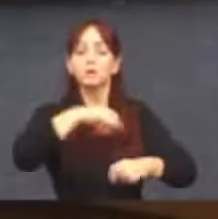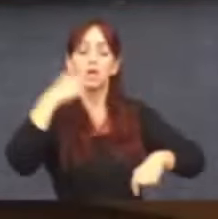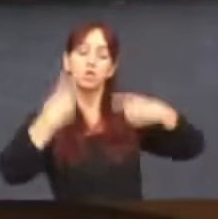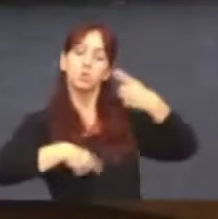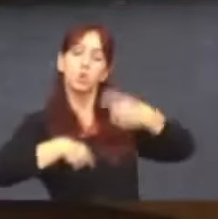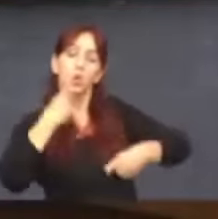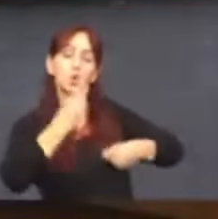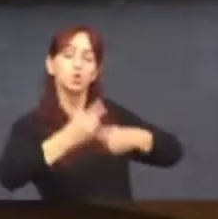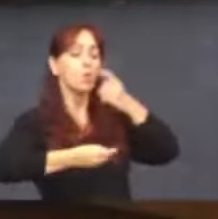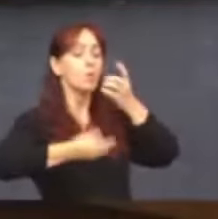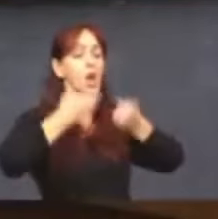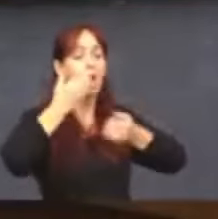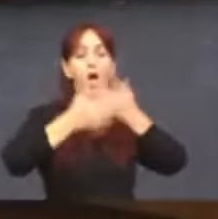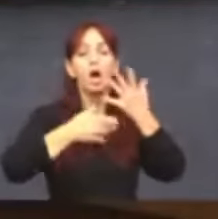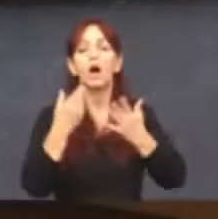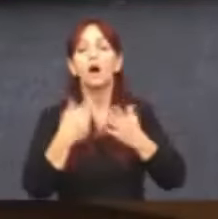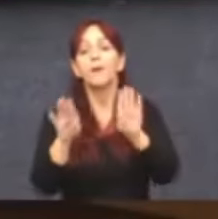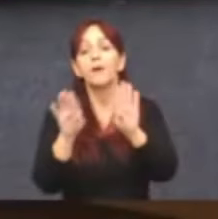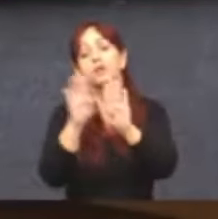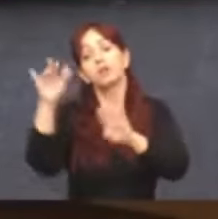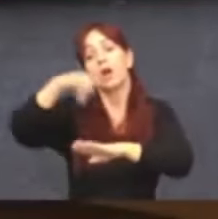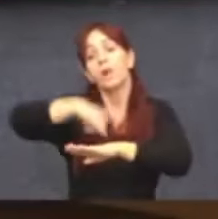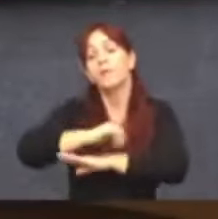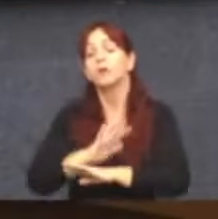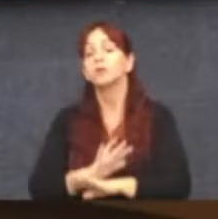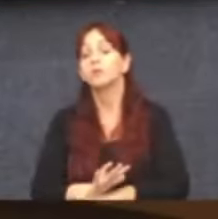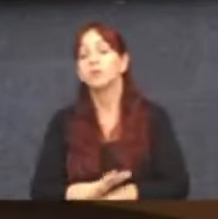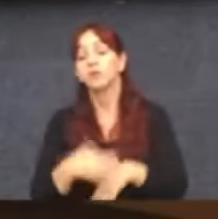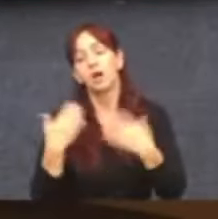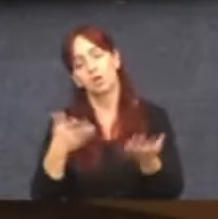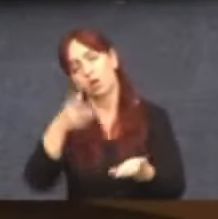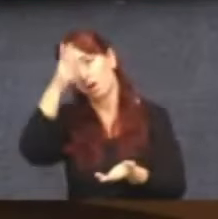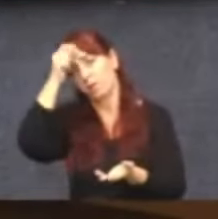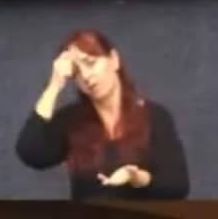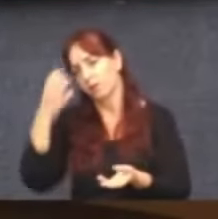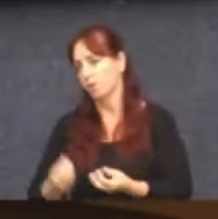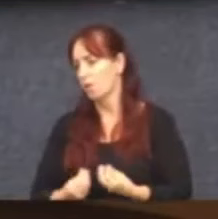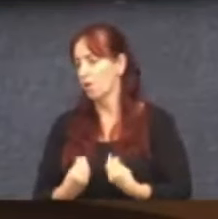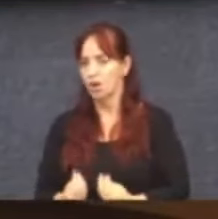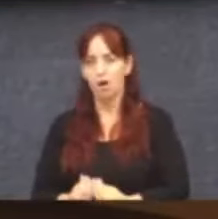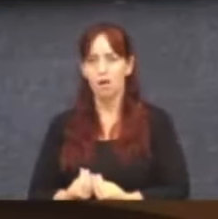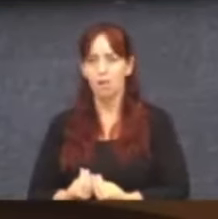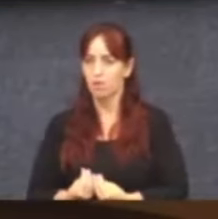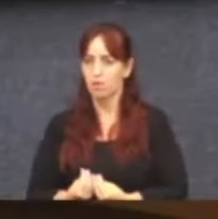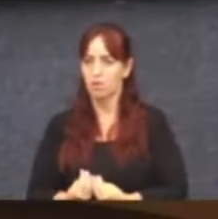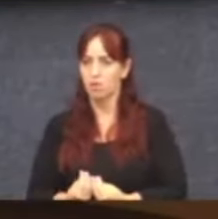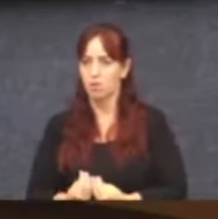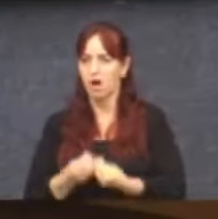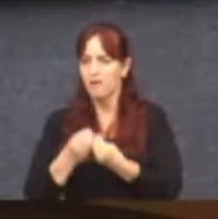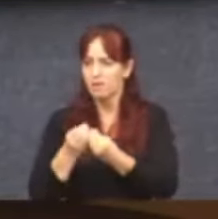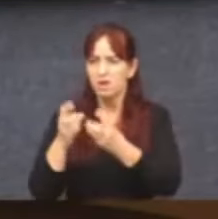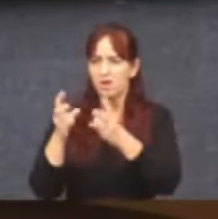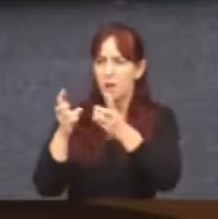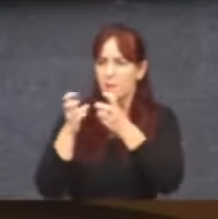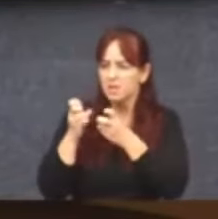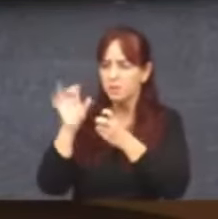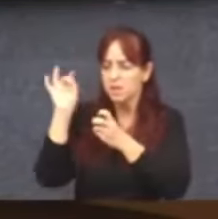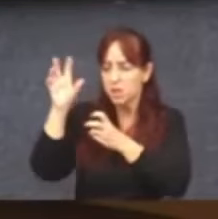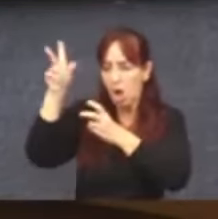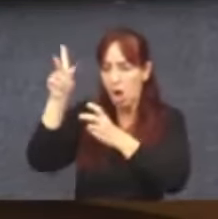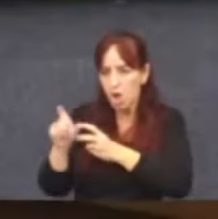do aeroporto. Agora, Fuad, você vai embarcar nessa? Você não vai escutar mais ninguém?